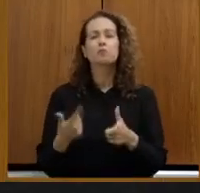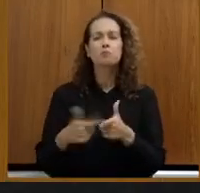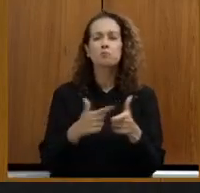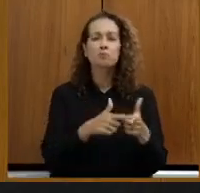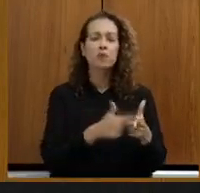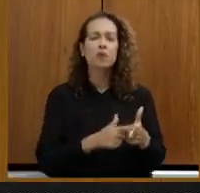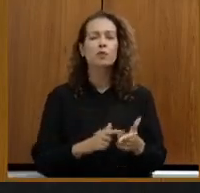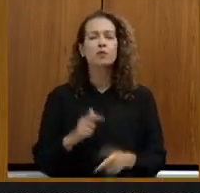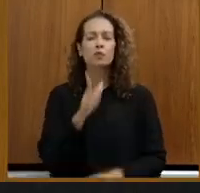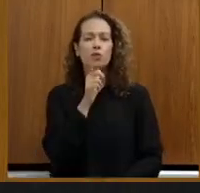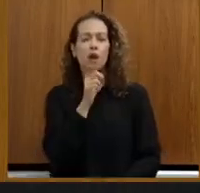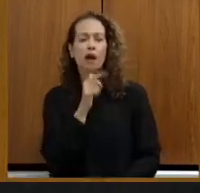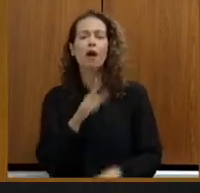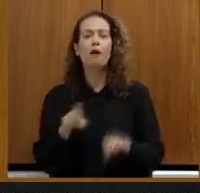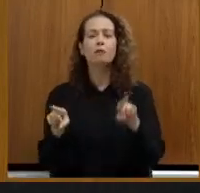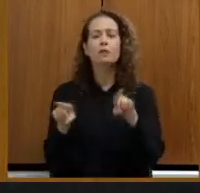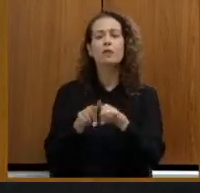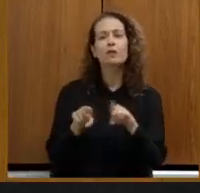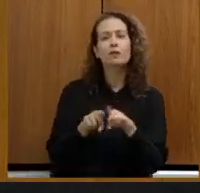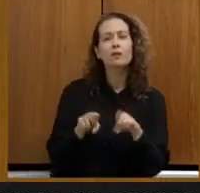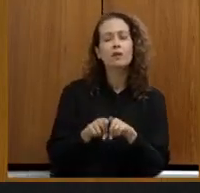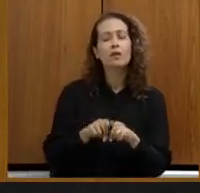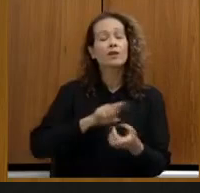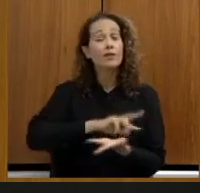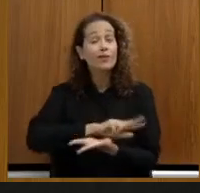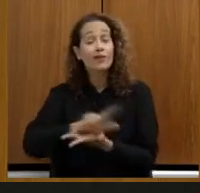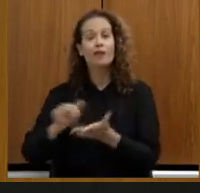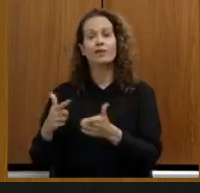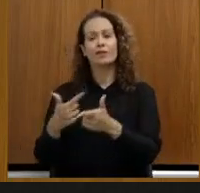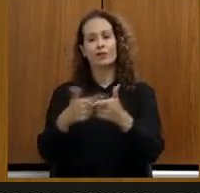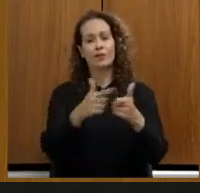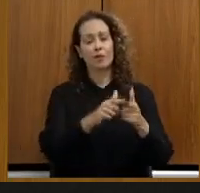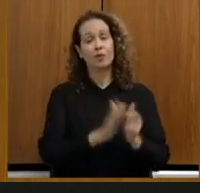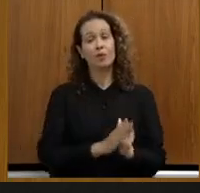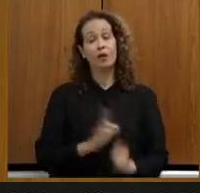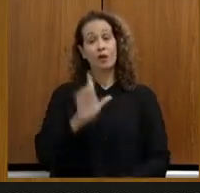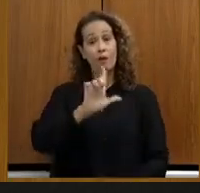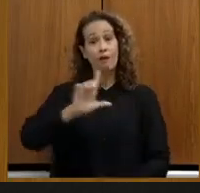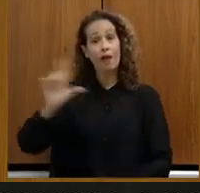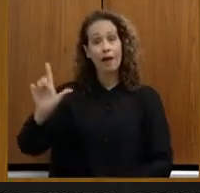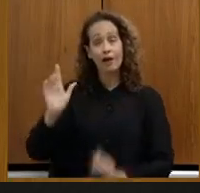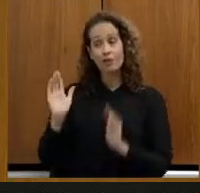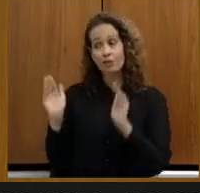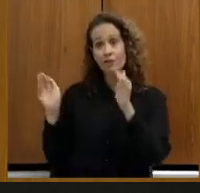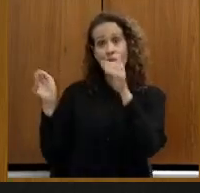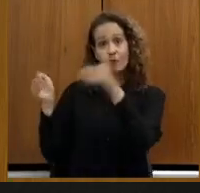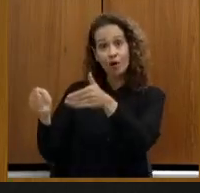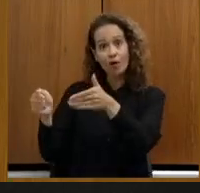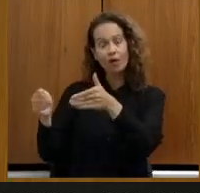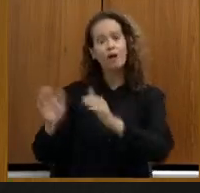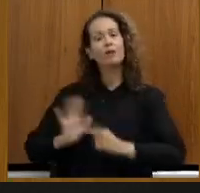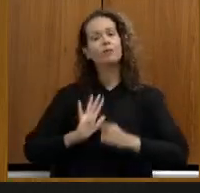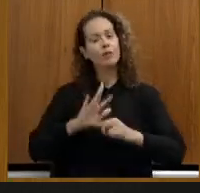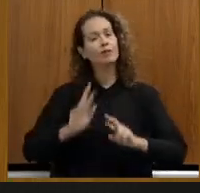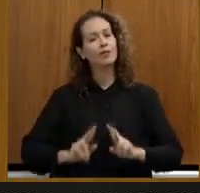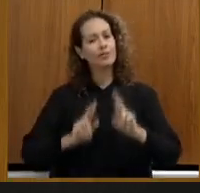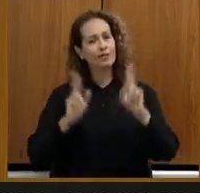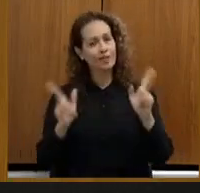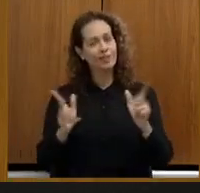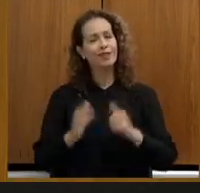problemas de licenciamento, sérios, então, assim, esse olhar para o leste faz toda a diferença, viu, Marília? sou